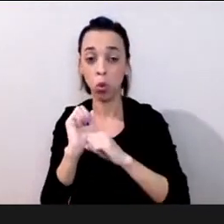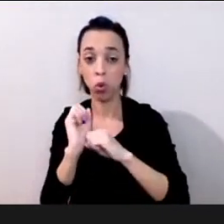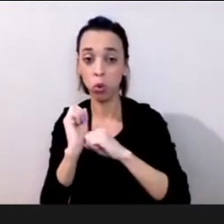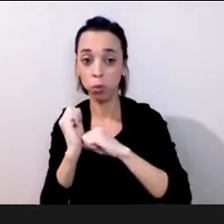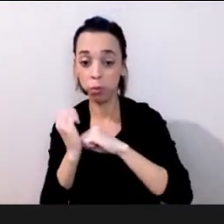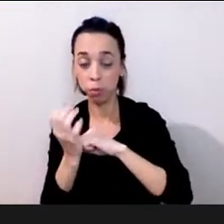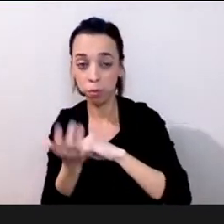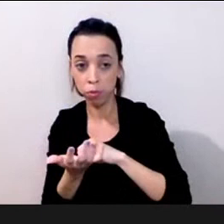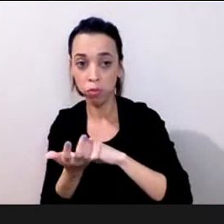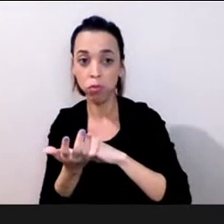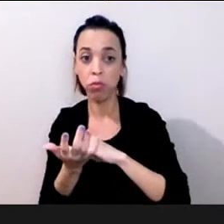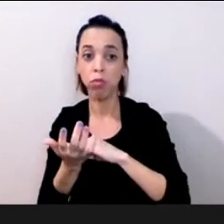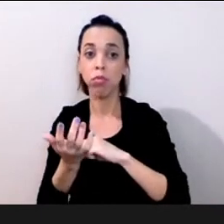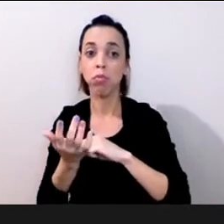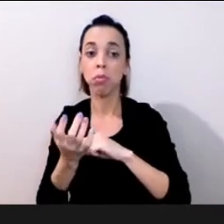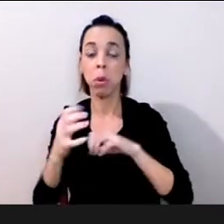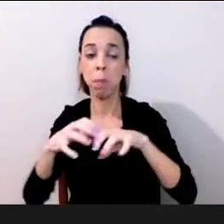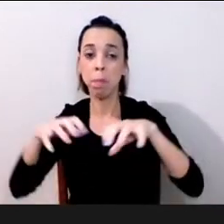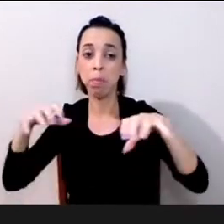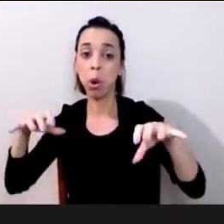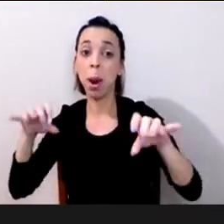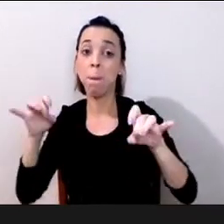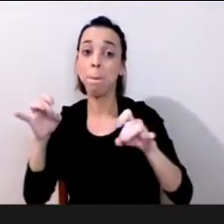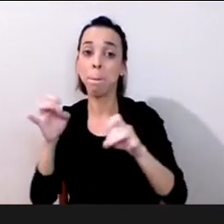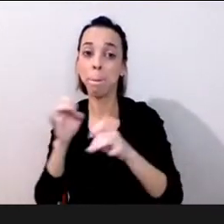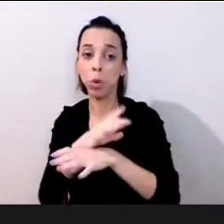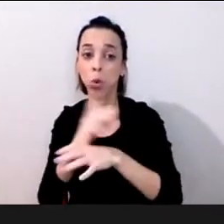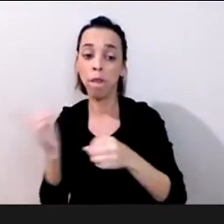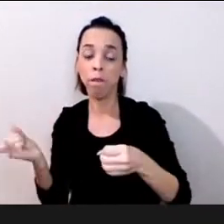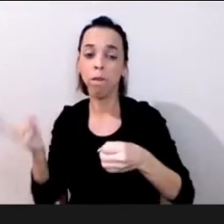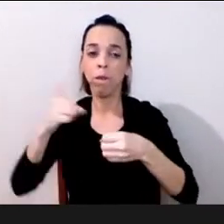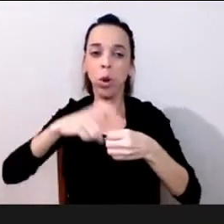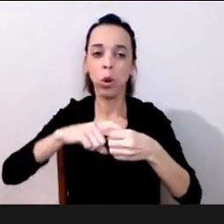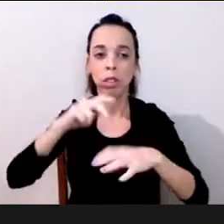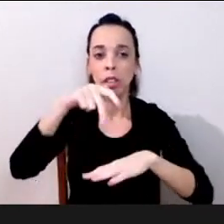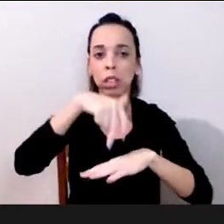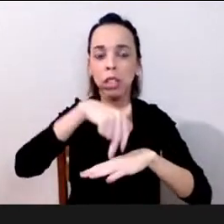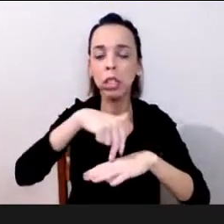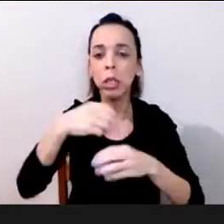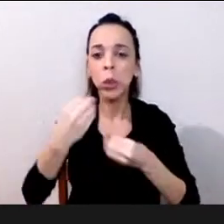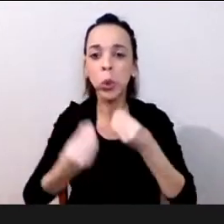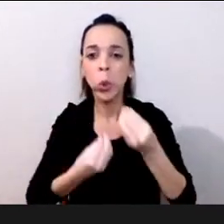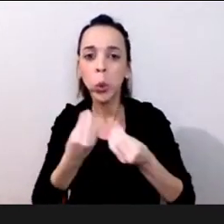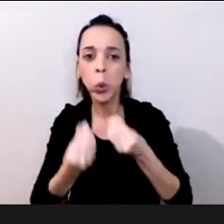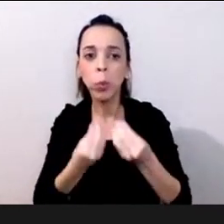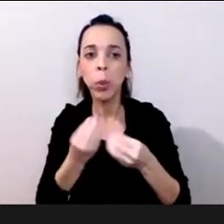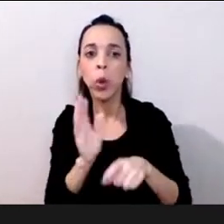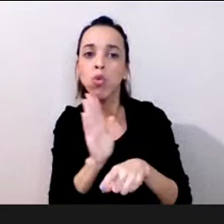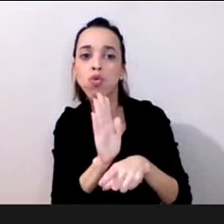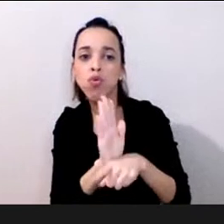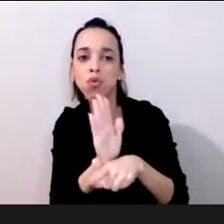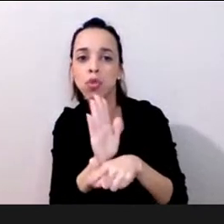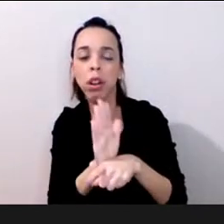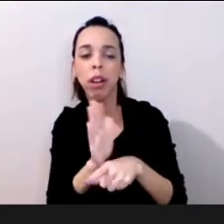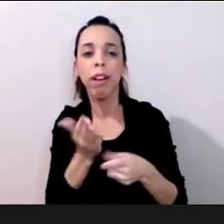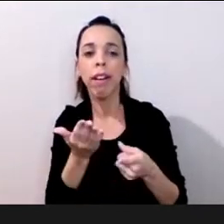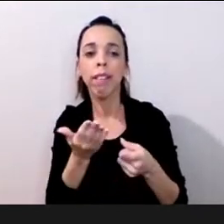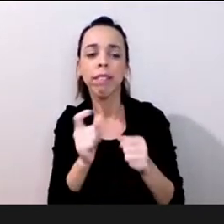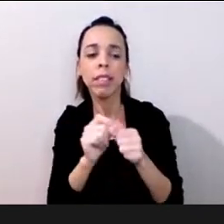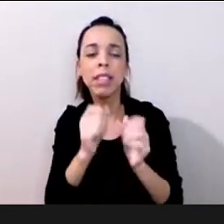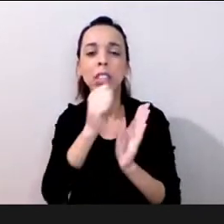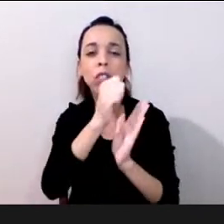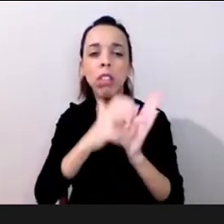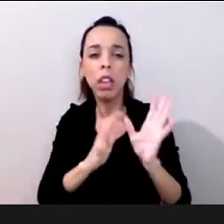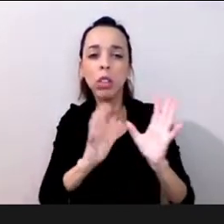fazer trabalhos em grupos e para promover também a união e não o isolamento social então